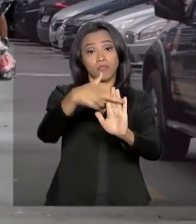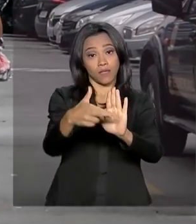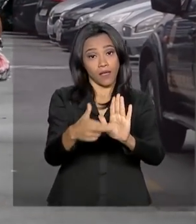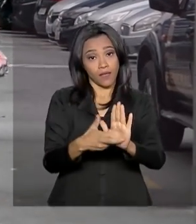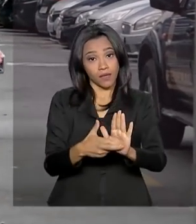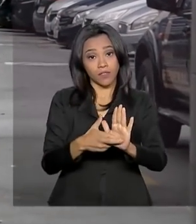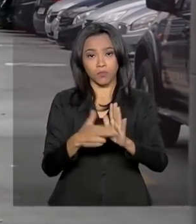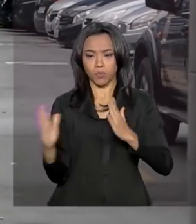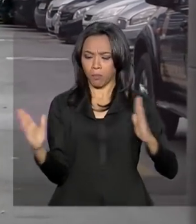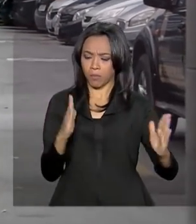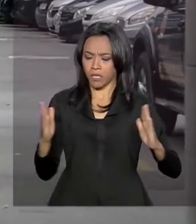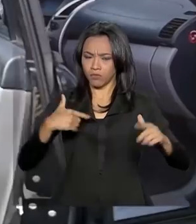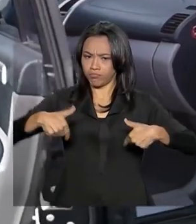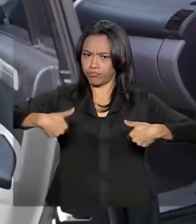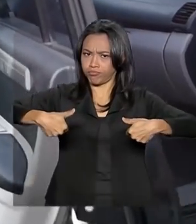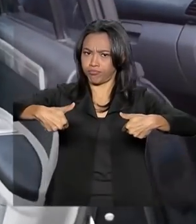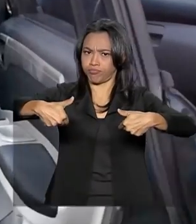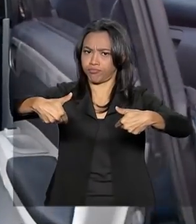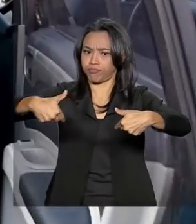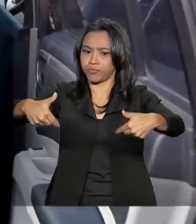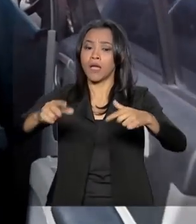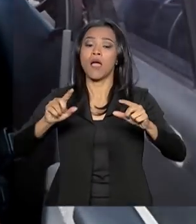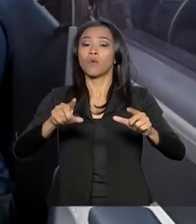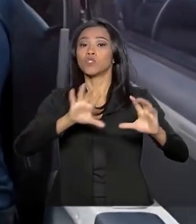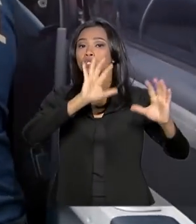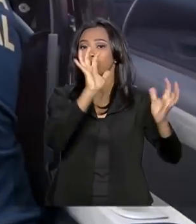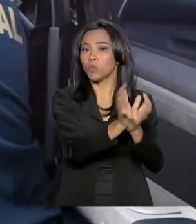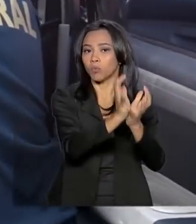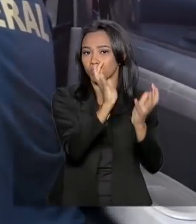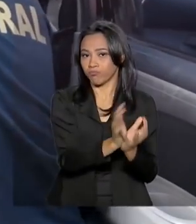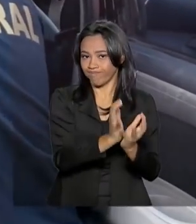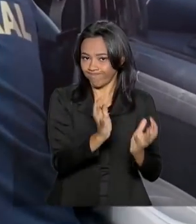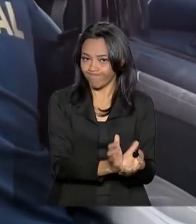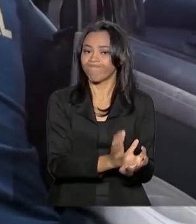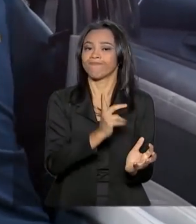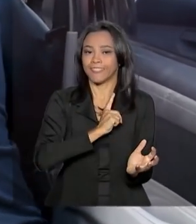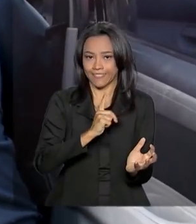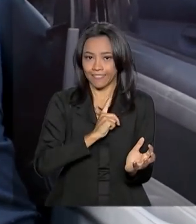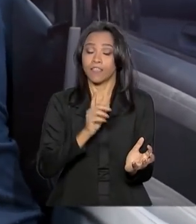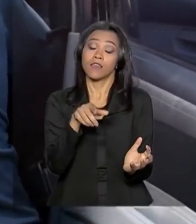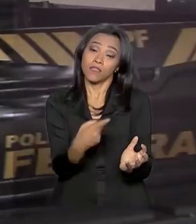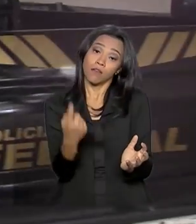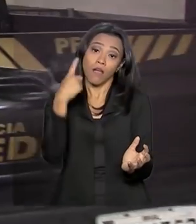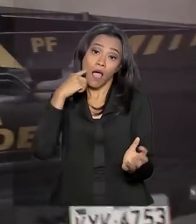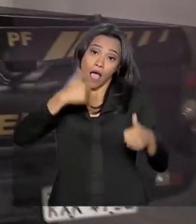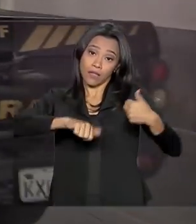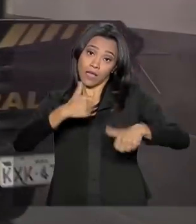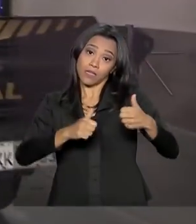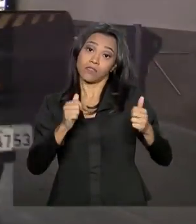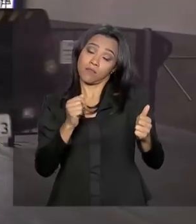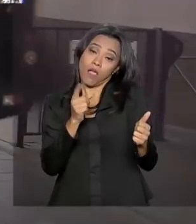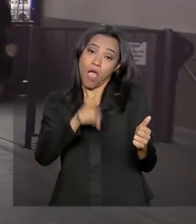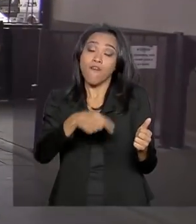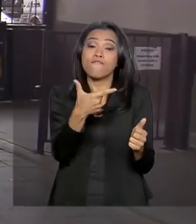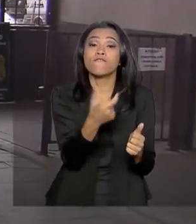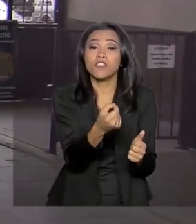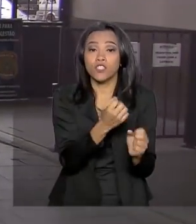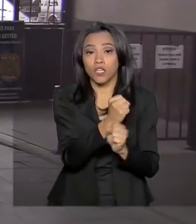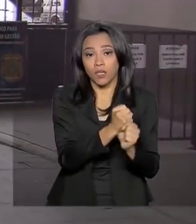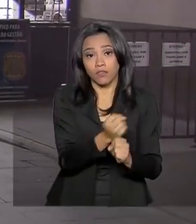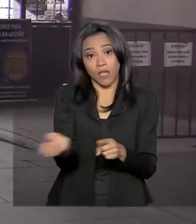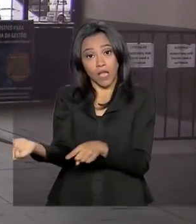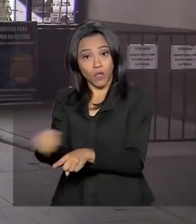policial para aposentadoria na categoria. A proposta em análise no Congresso previa 20 anos. A nova,